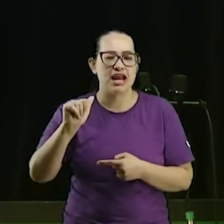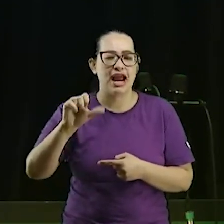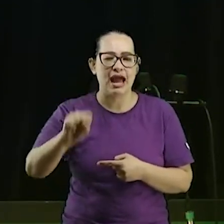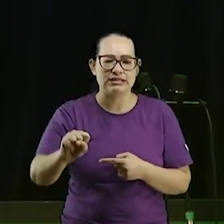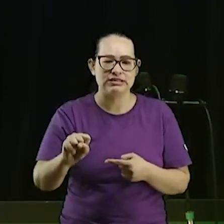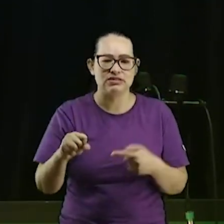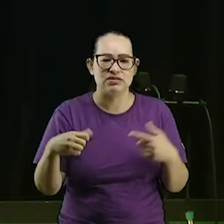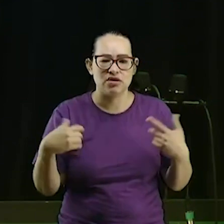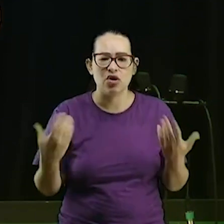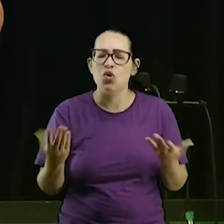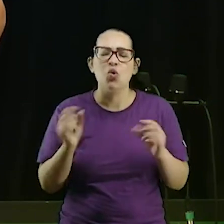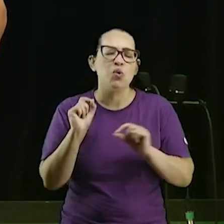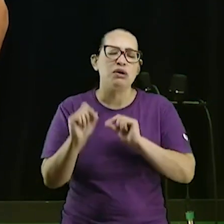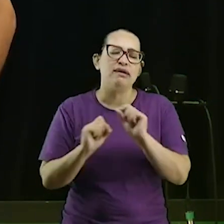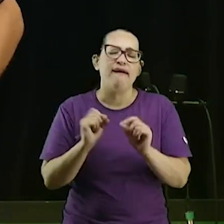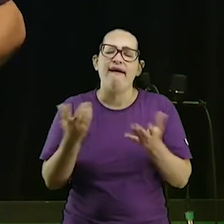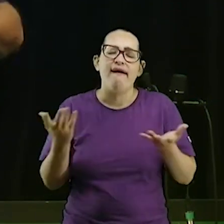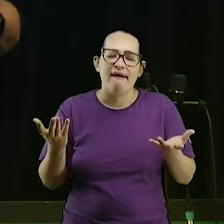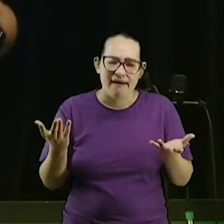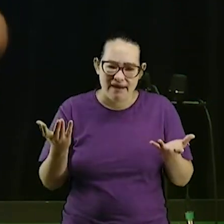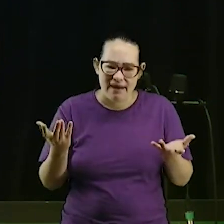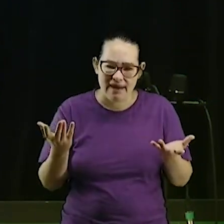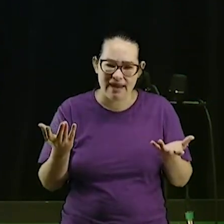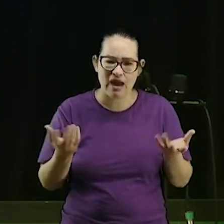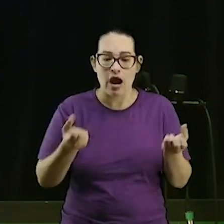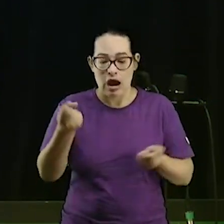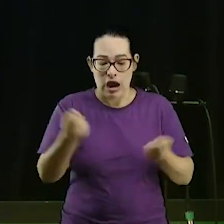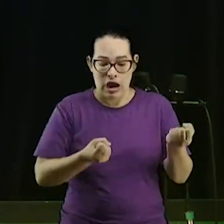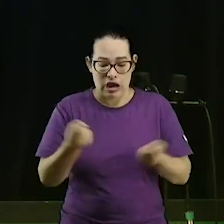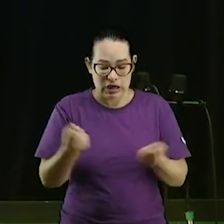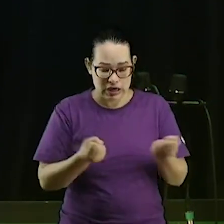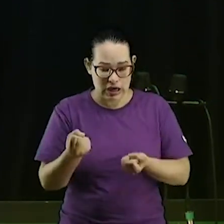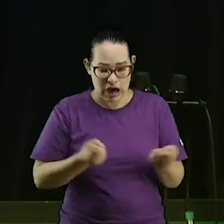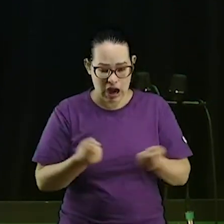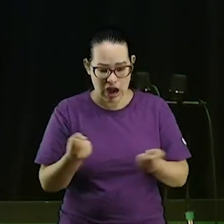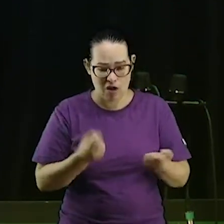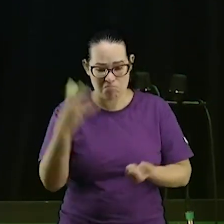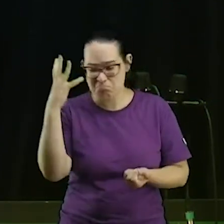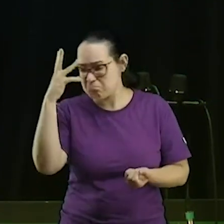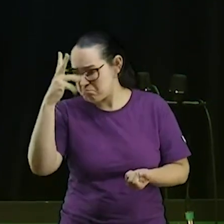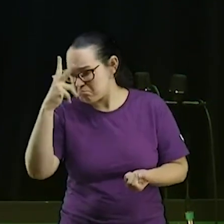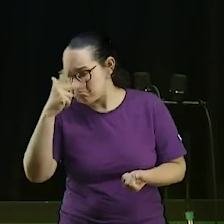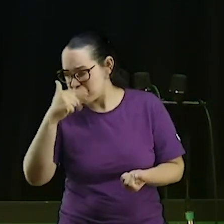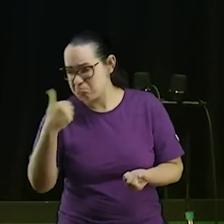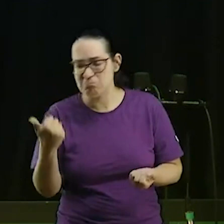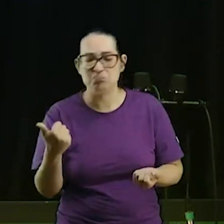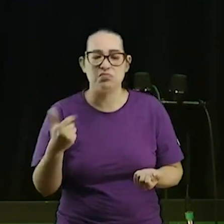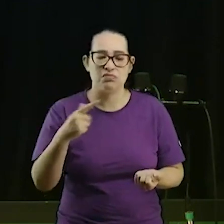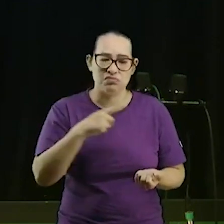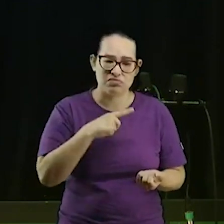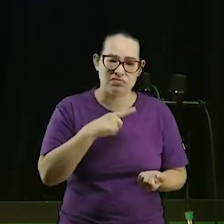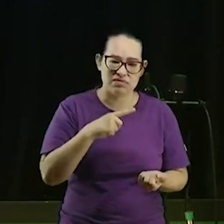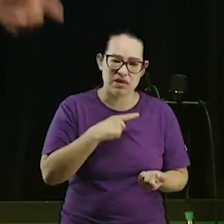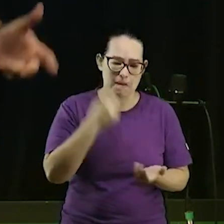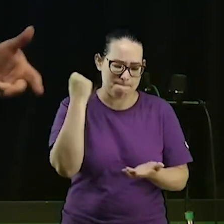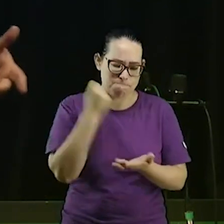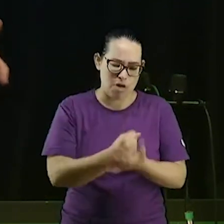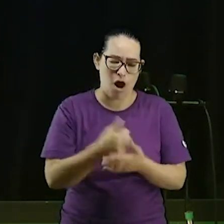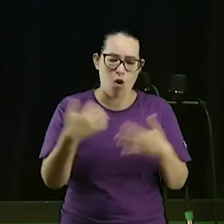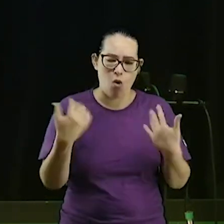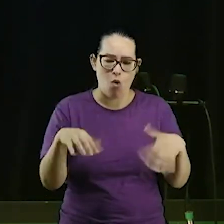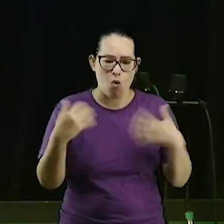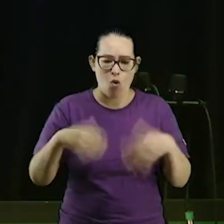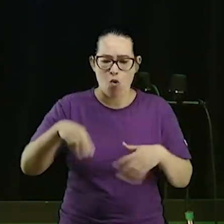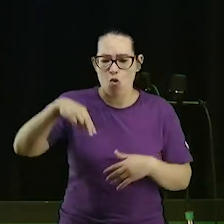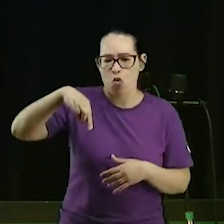gente é só uma isca os carros são lindos são carros antigos bem cuidados tem um Cadillac de vez em quando vem um Mustang